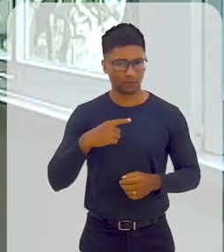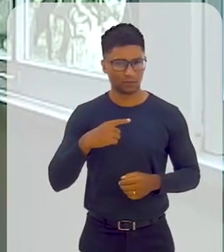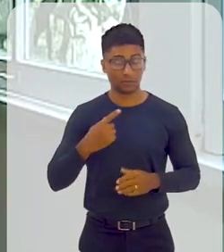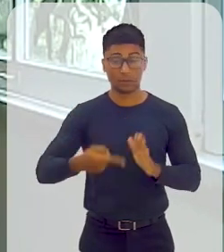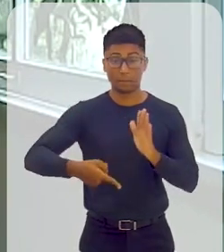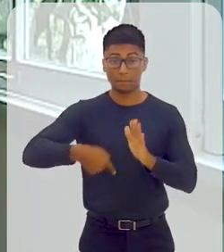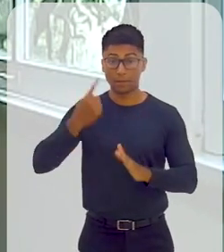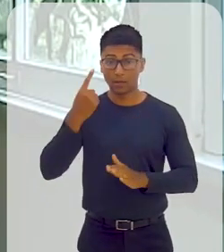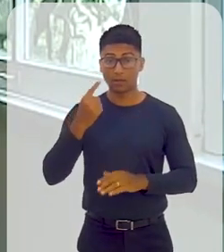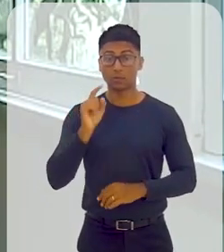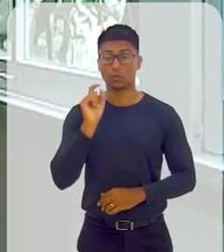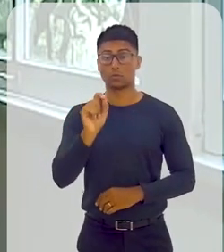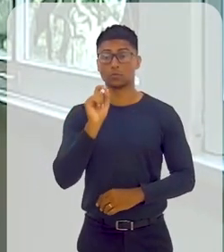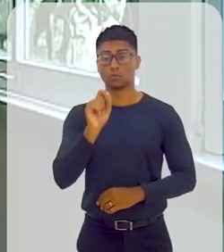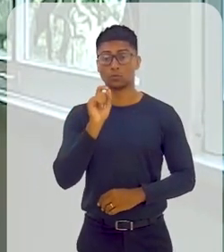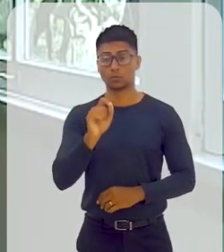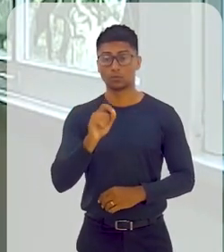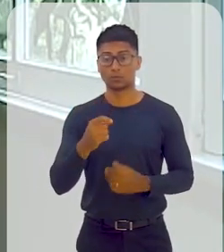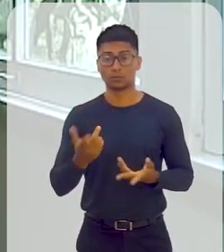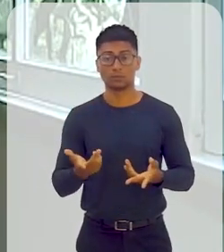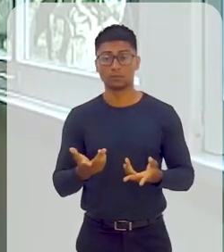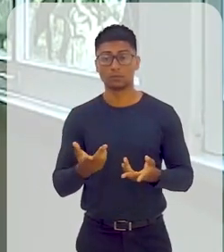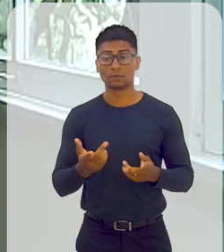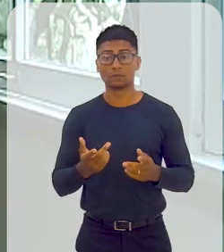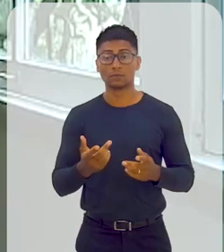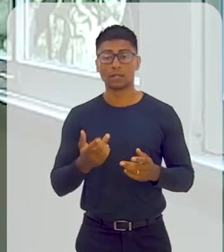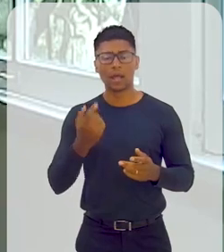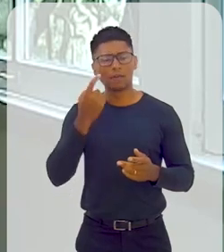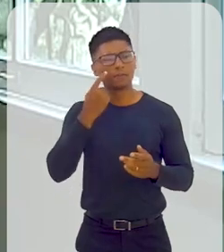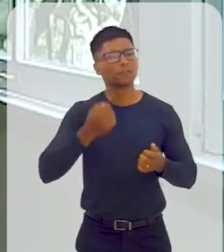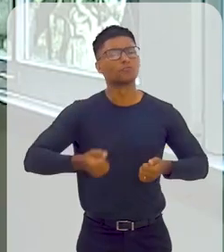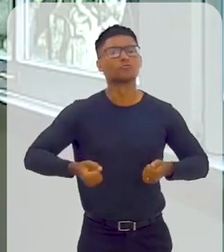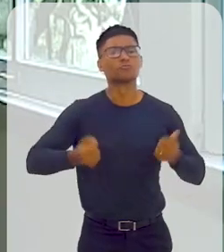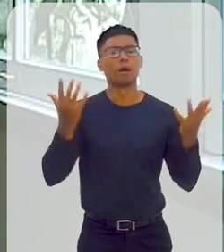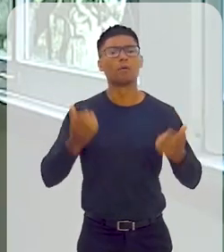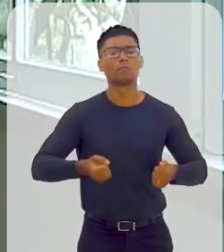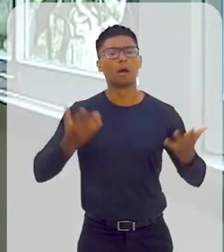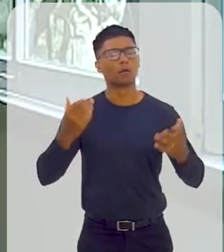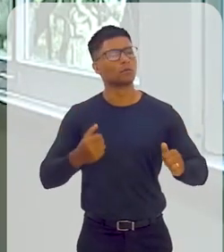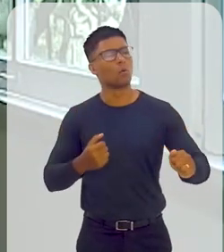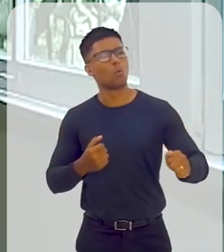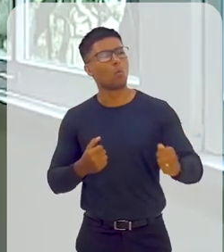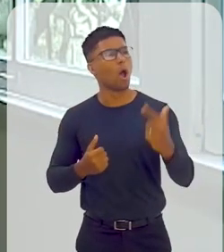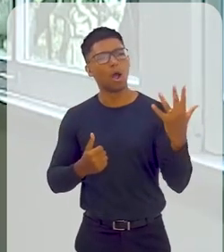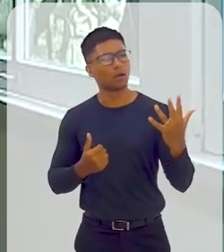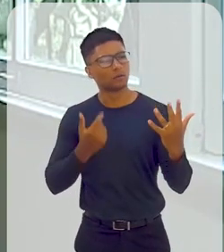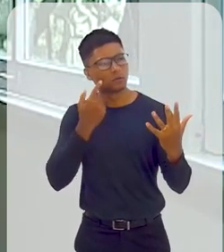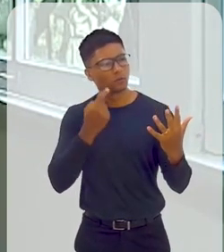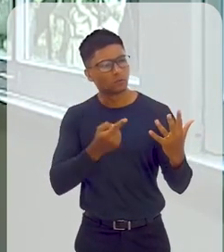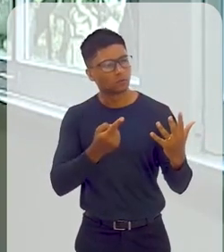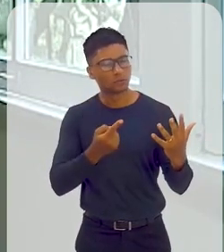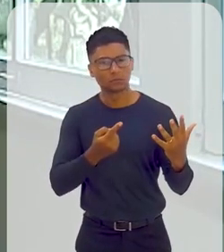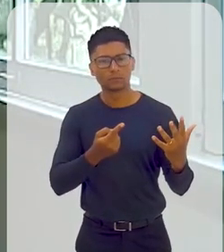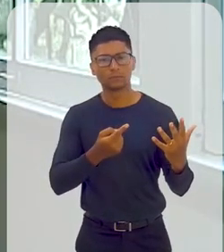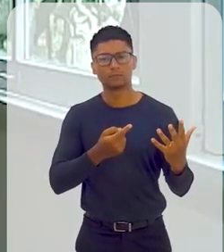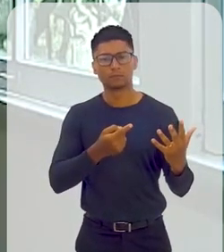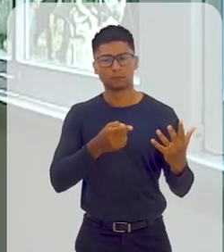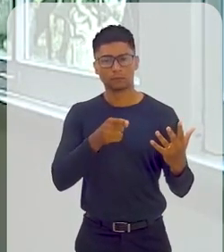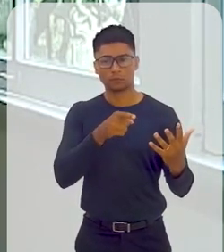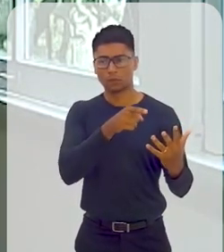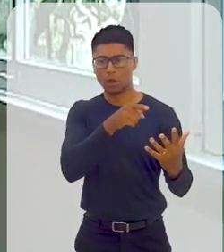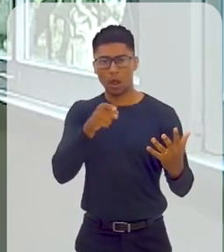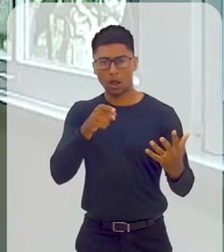E as despesas, isso o é que é? É cortar no salário dos servidores. Isso não é assim no Estado. Pelo contrário.